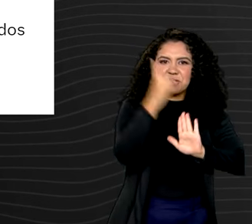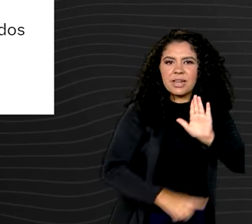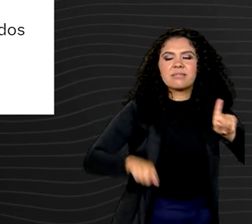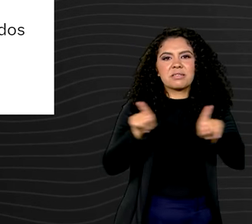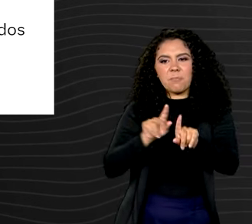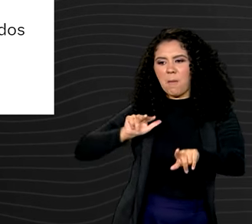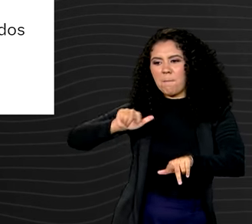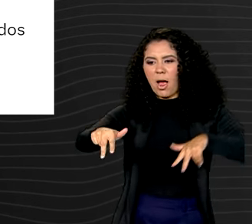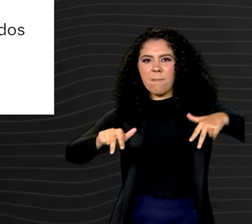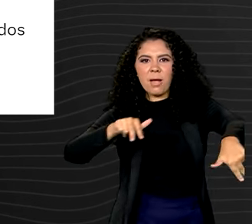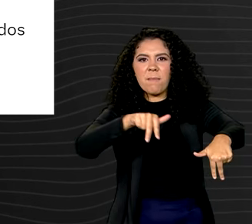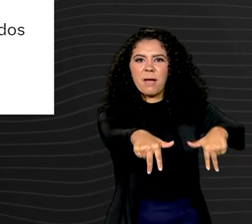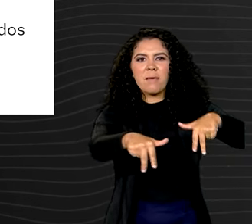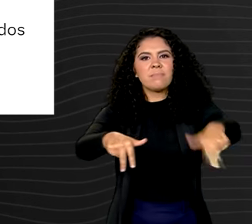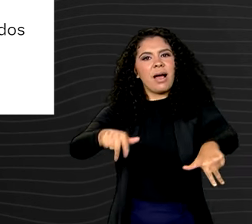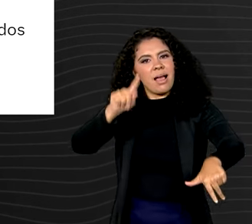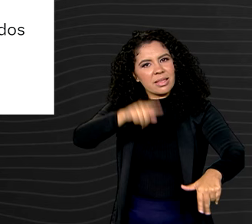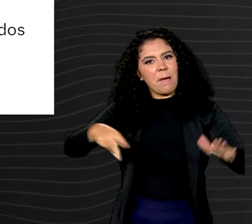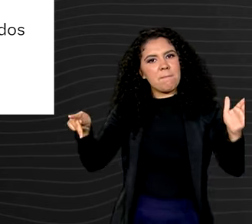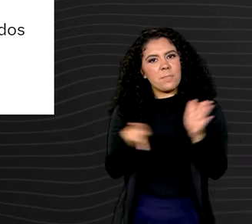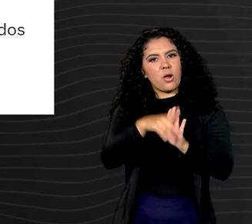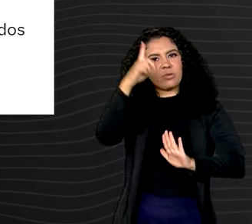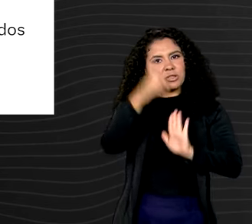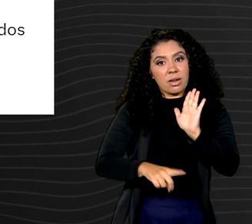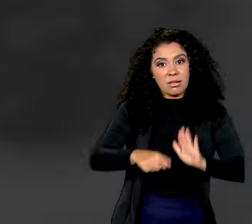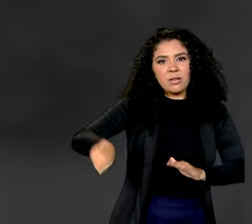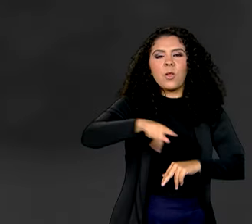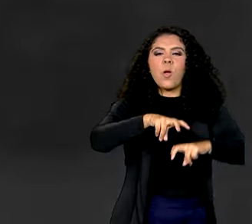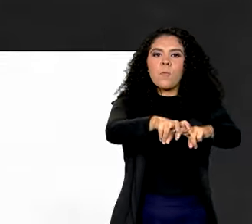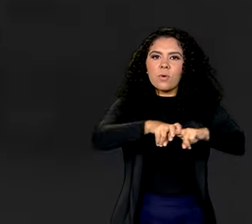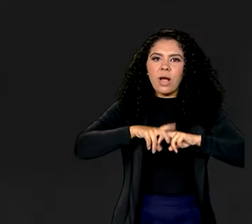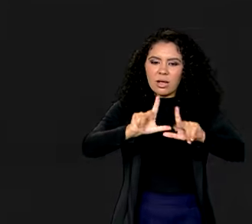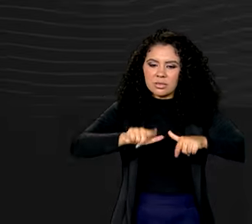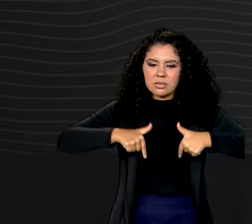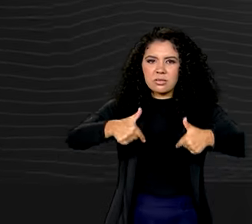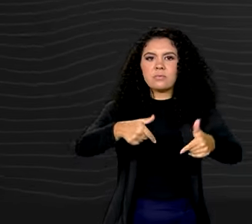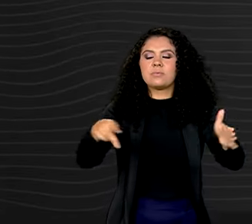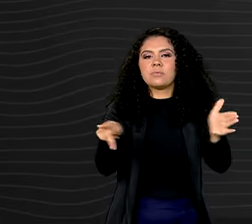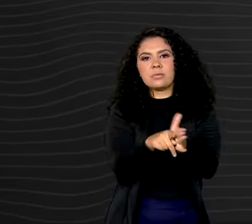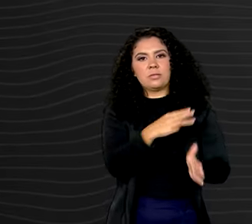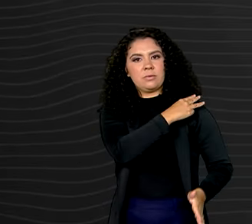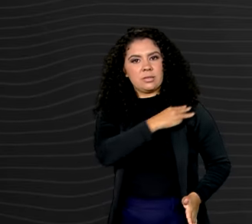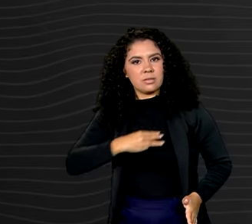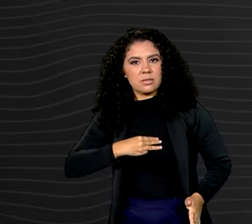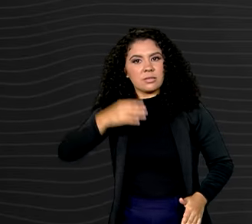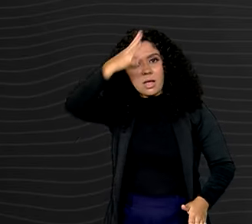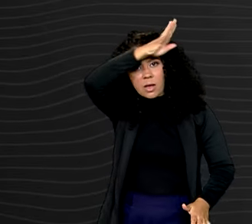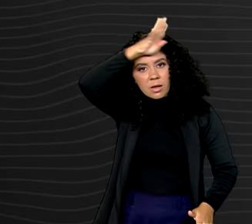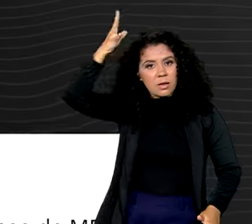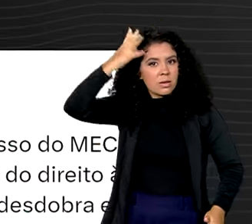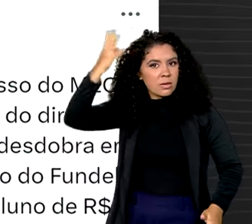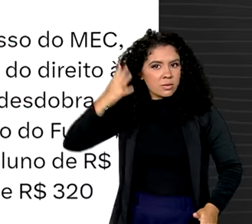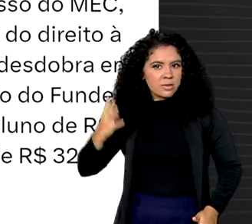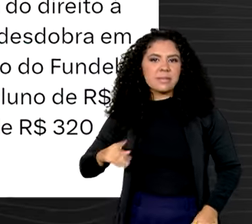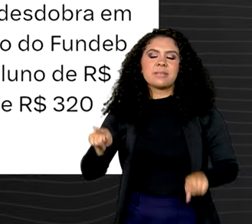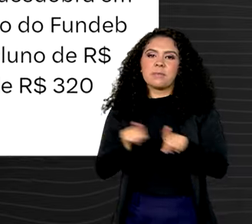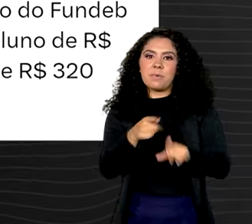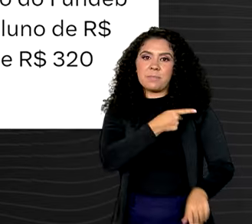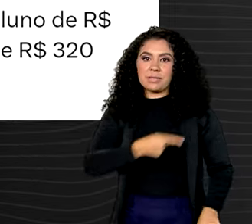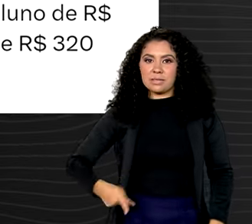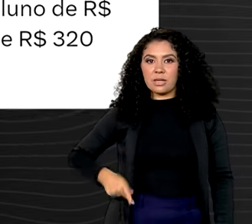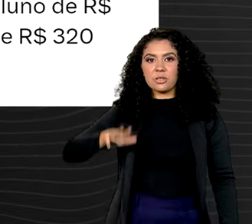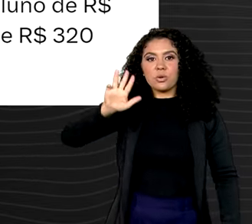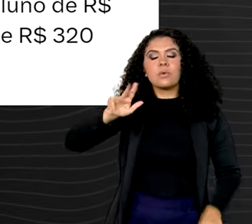espaços que são seus, graças ao empenho da ministra Sônia Guajajara e do presidente Lula. Já o ministro da